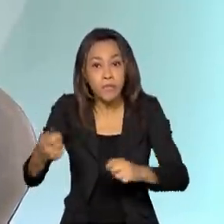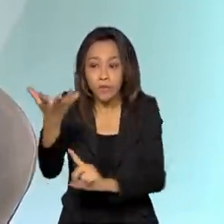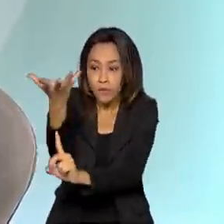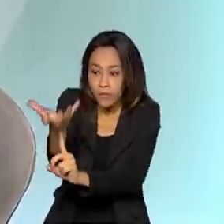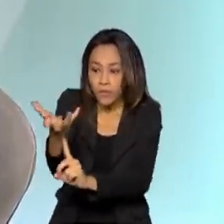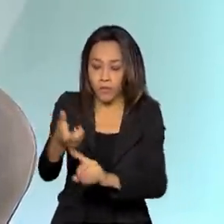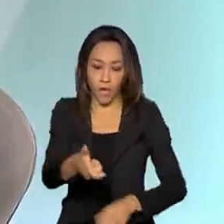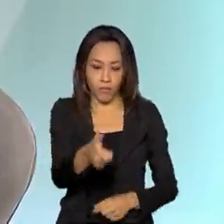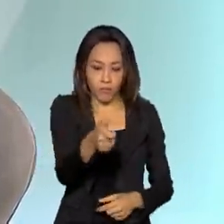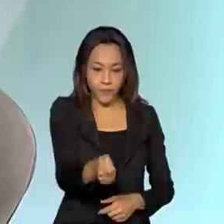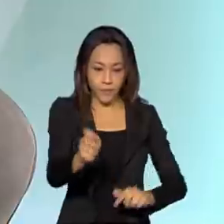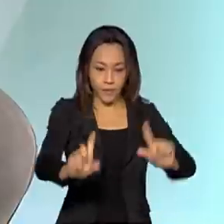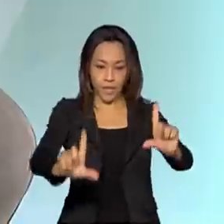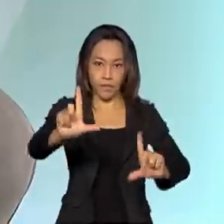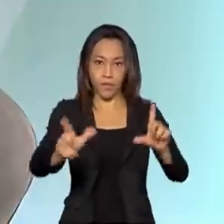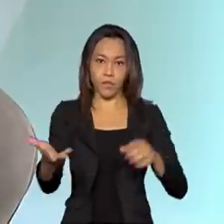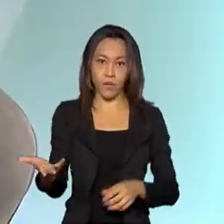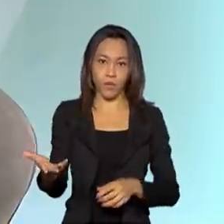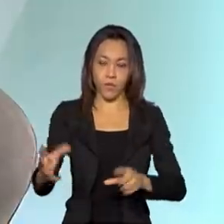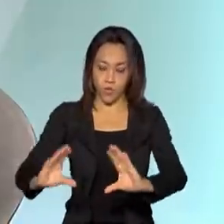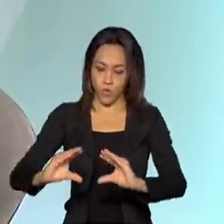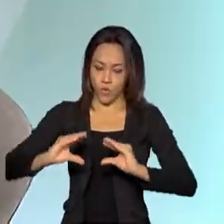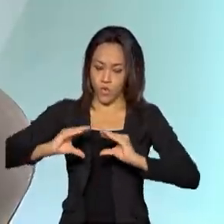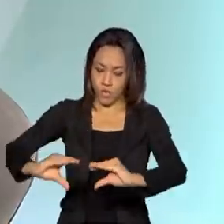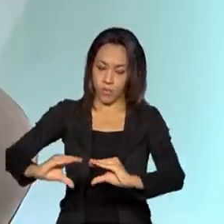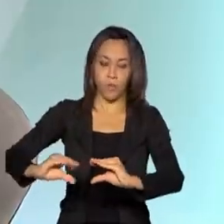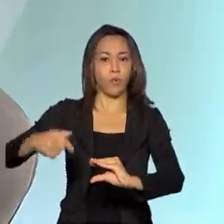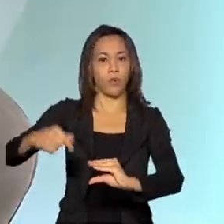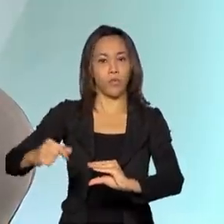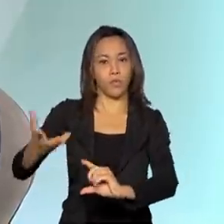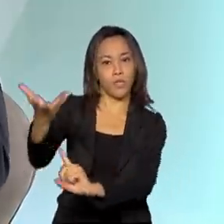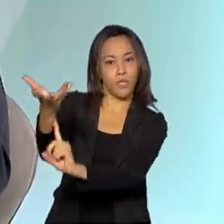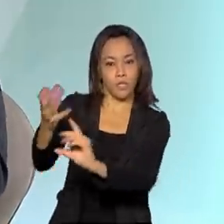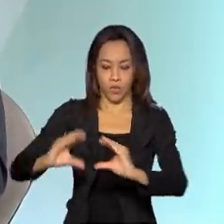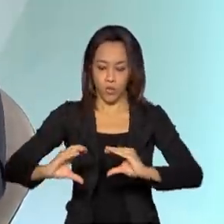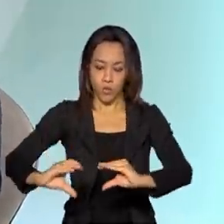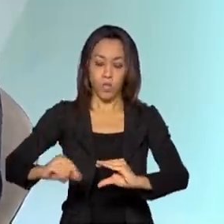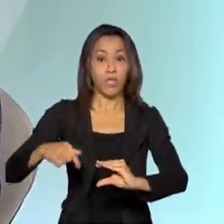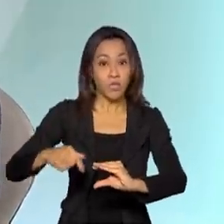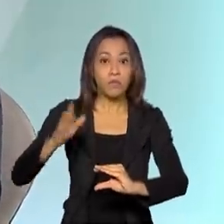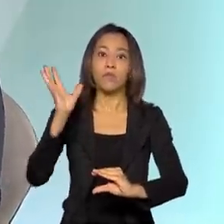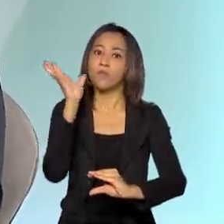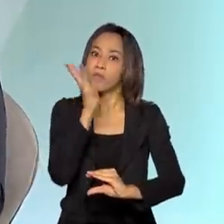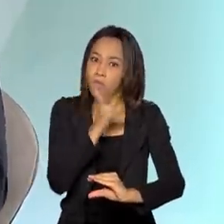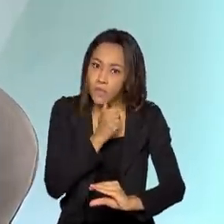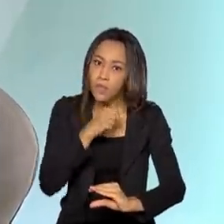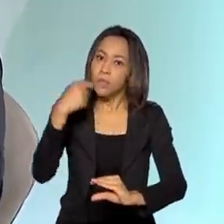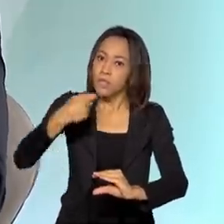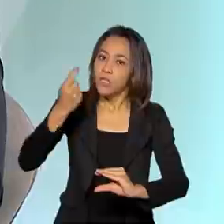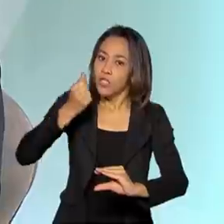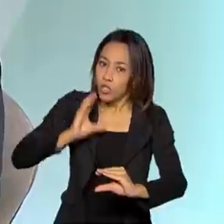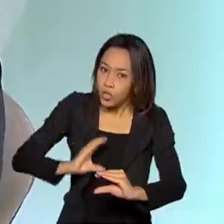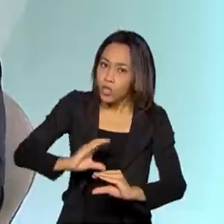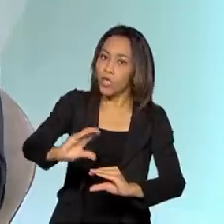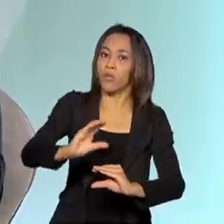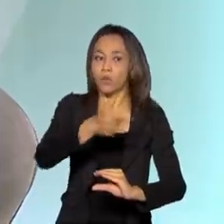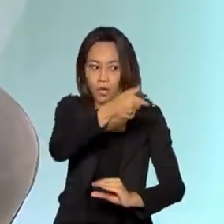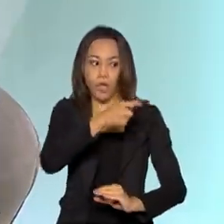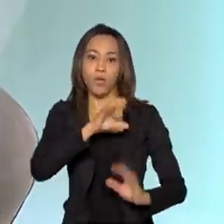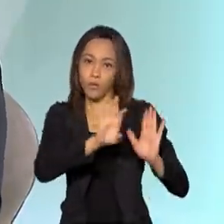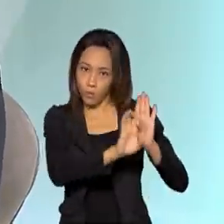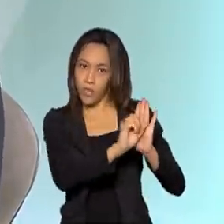distribuindo receptores de televisão, isso demandará tempo e recursos. Inclusive, recursos do edital,